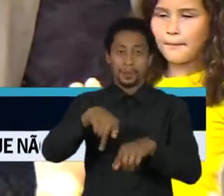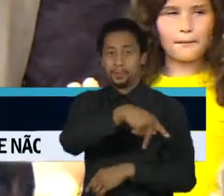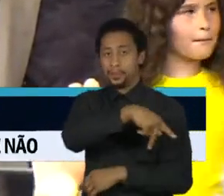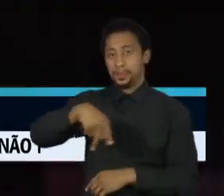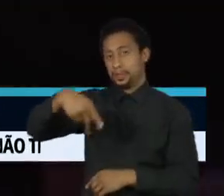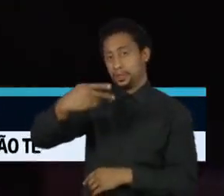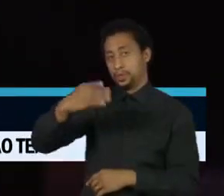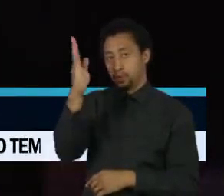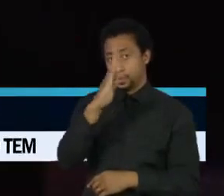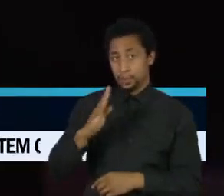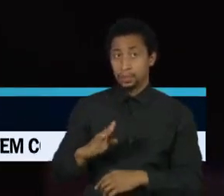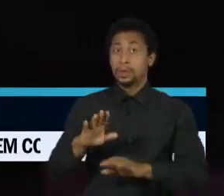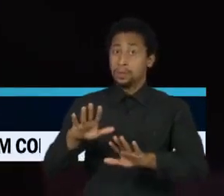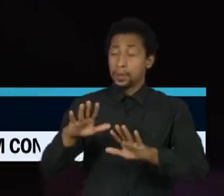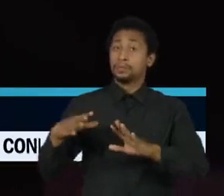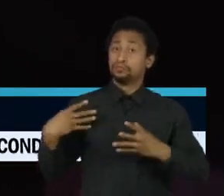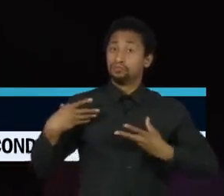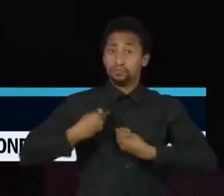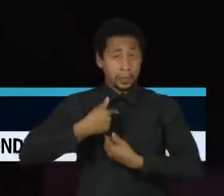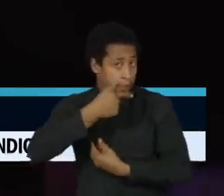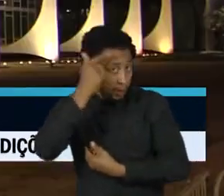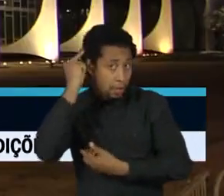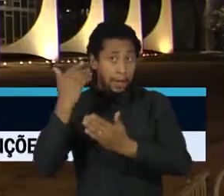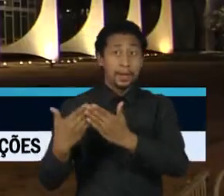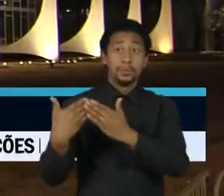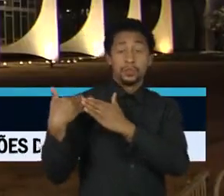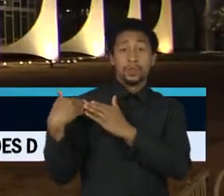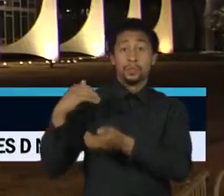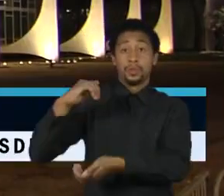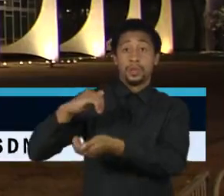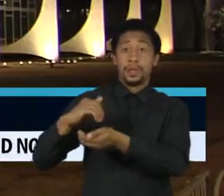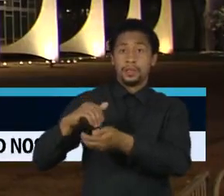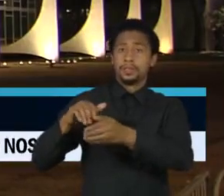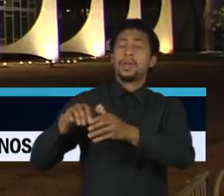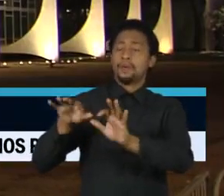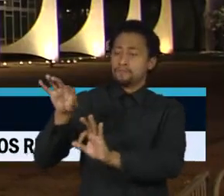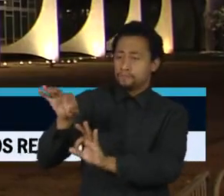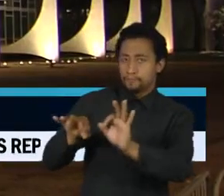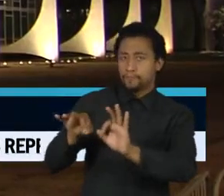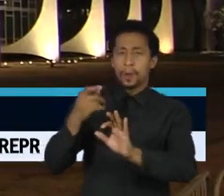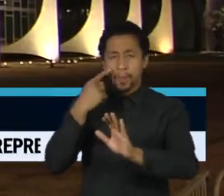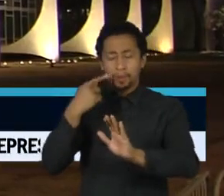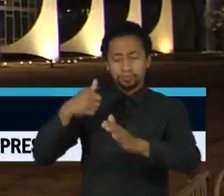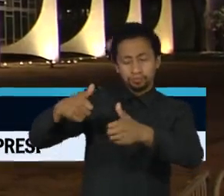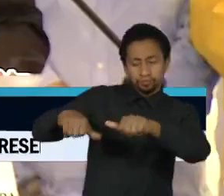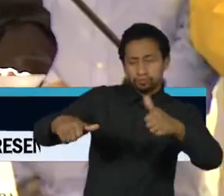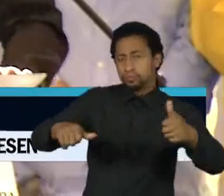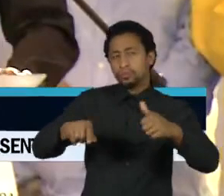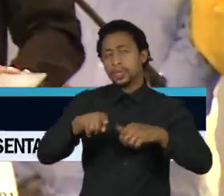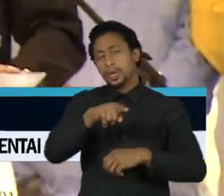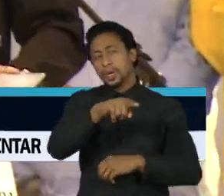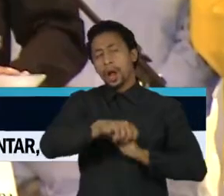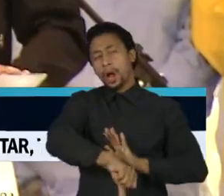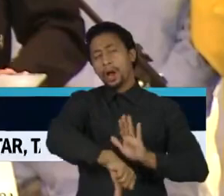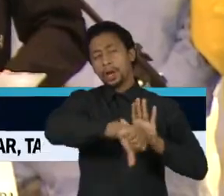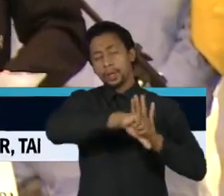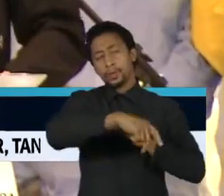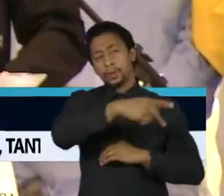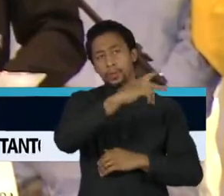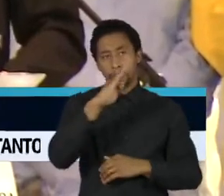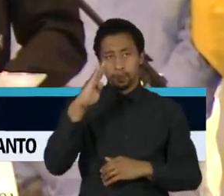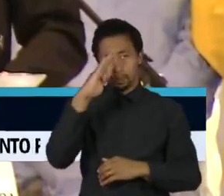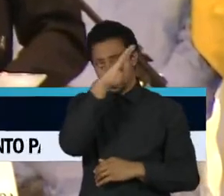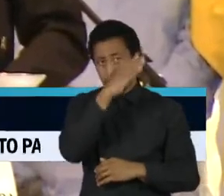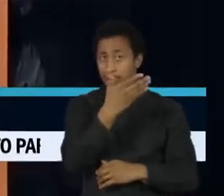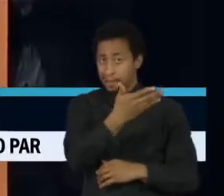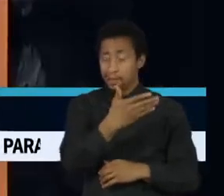ministro também é relator de inquéritos no Supremo Tribunal Federal que apuram possíveis crimes do presidente, como das milícias digitais,